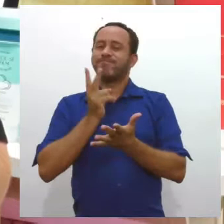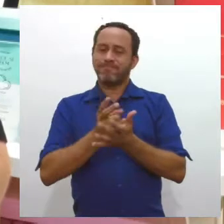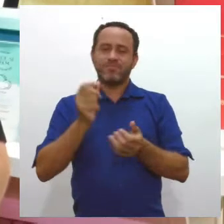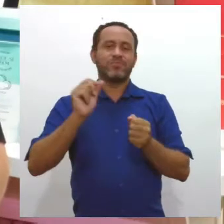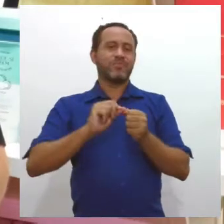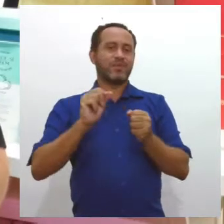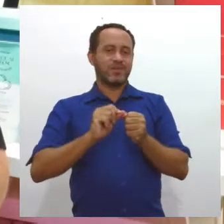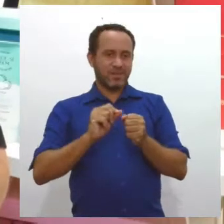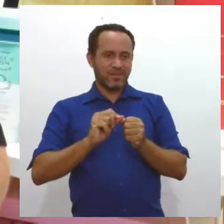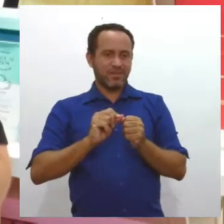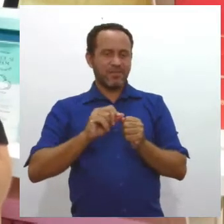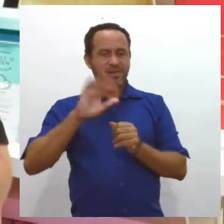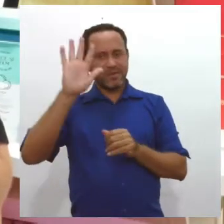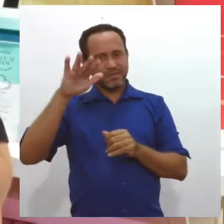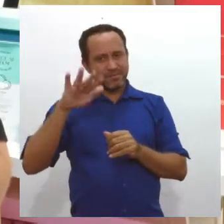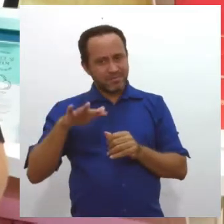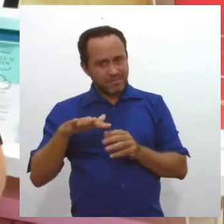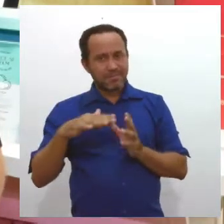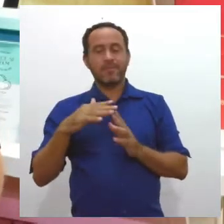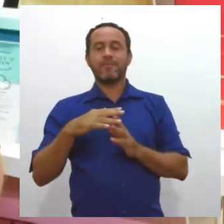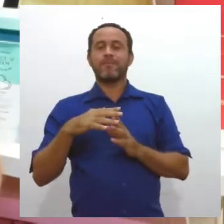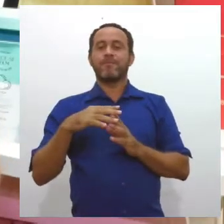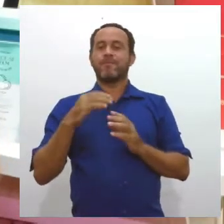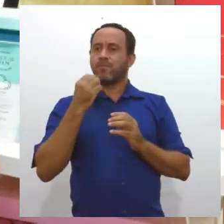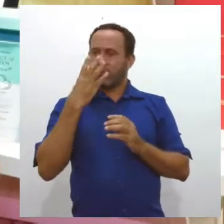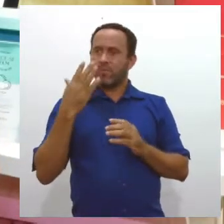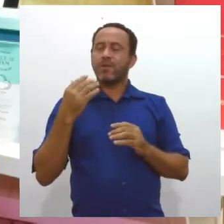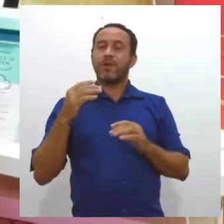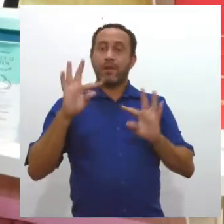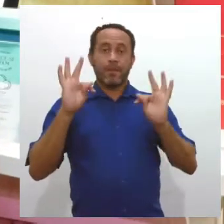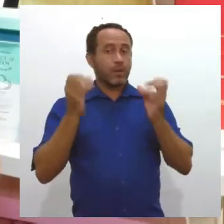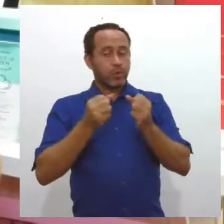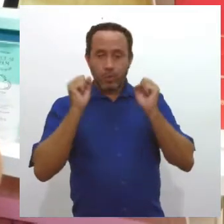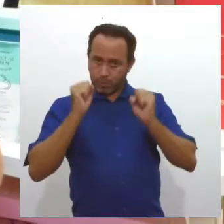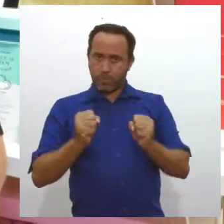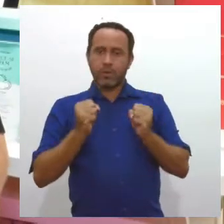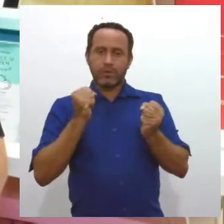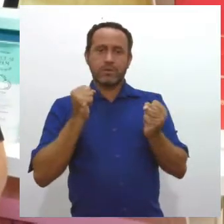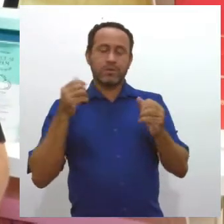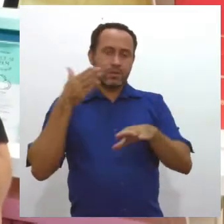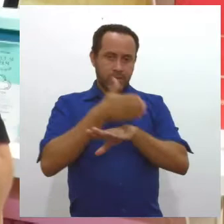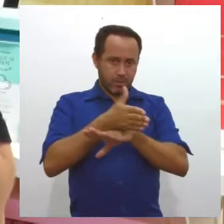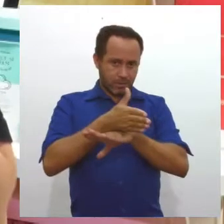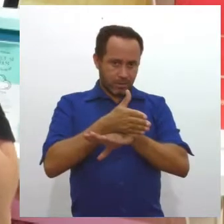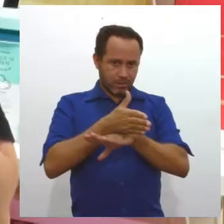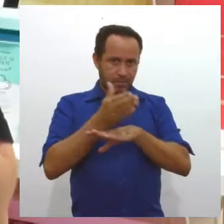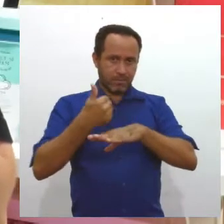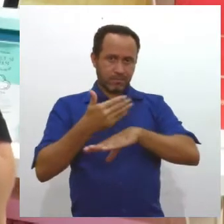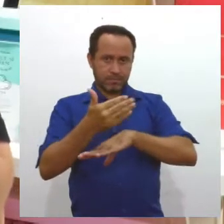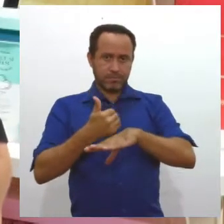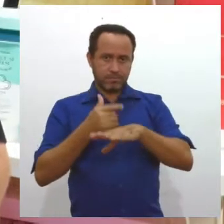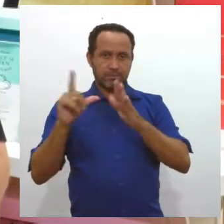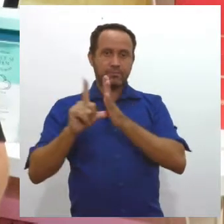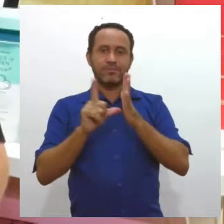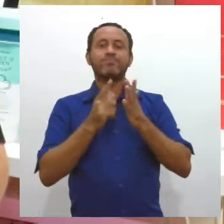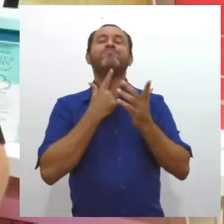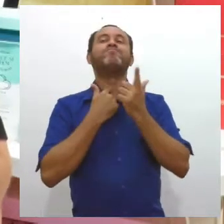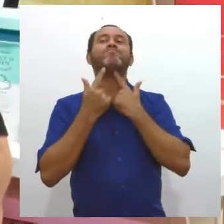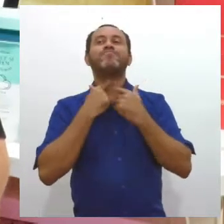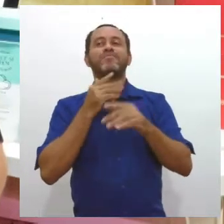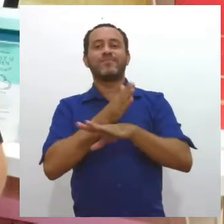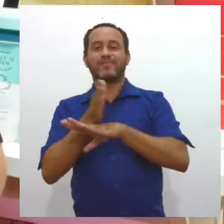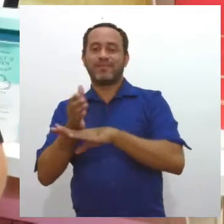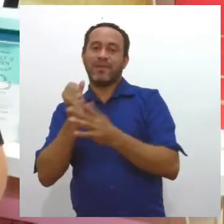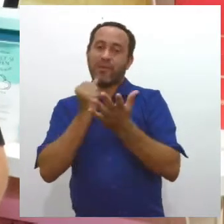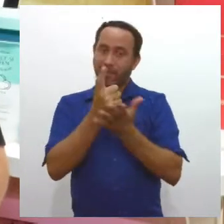VM bem atrativo para que todo o público consiga ter acesso à loja e sinta vontade de entrar nas nossas lojas.